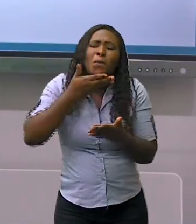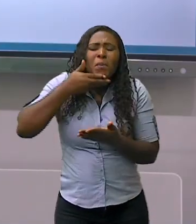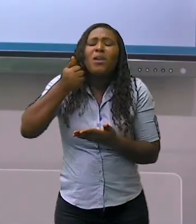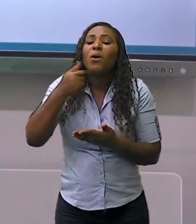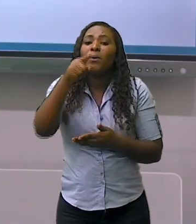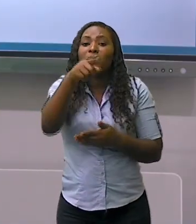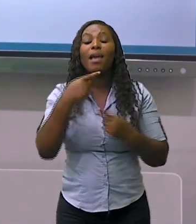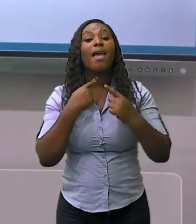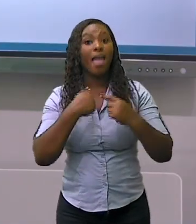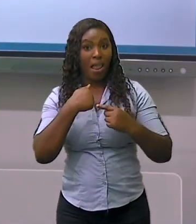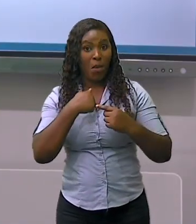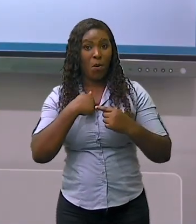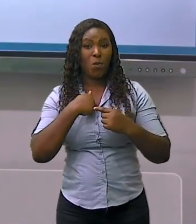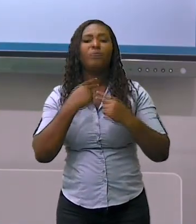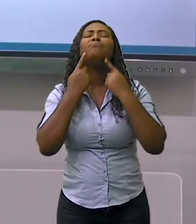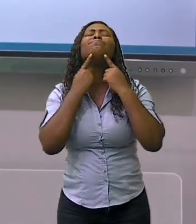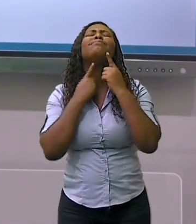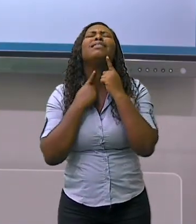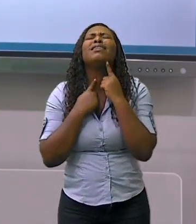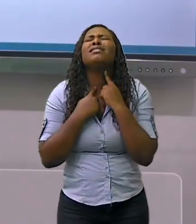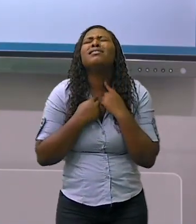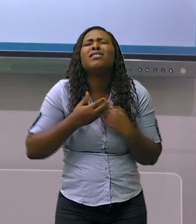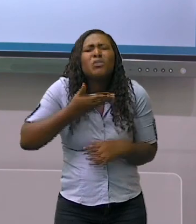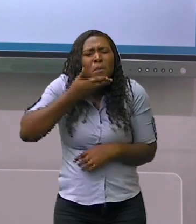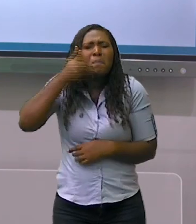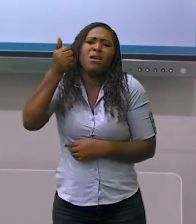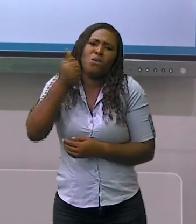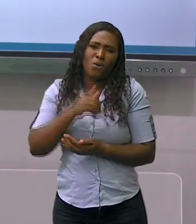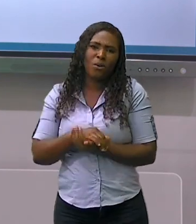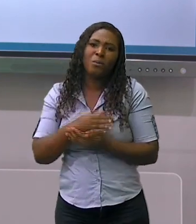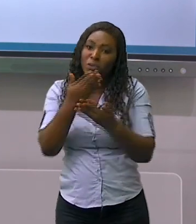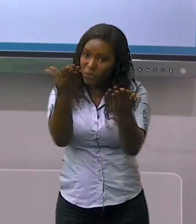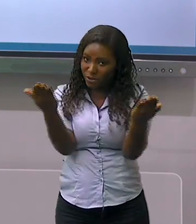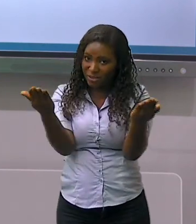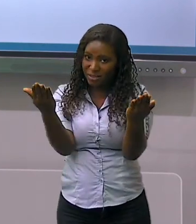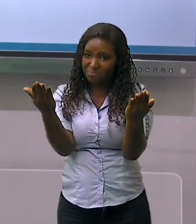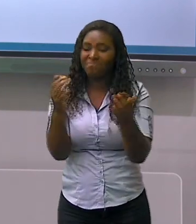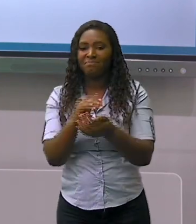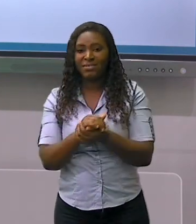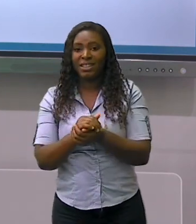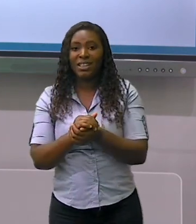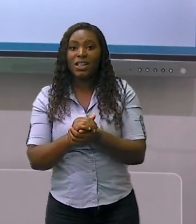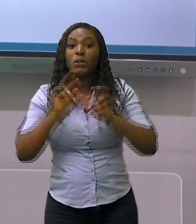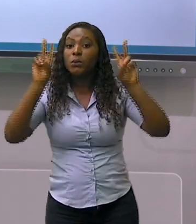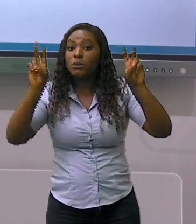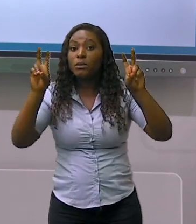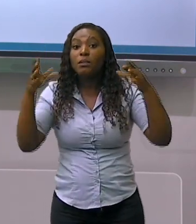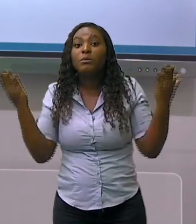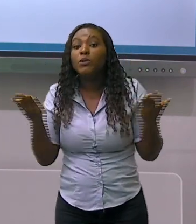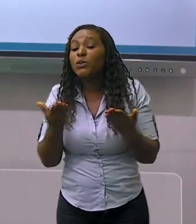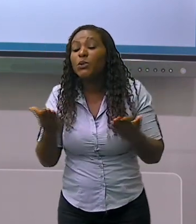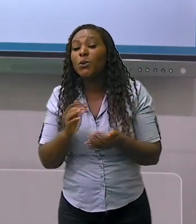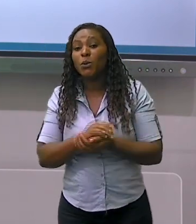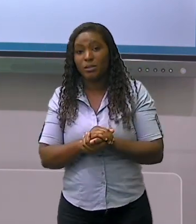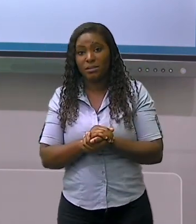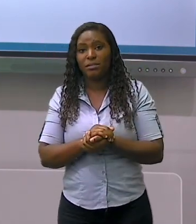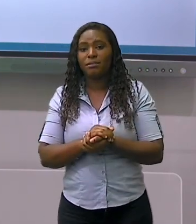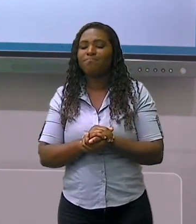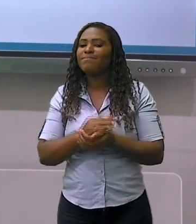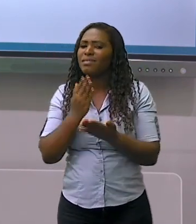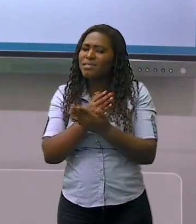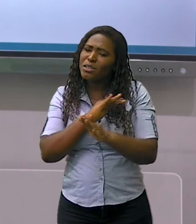que está acompanhando esta aula. Este foi o assunto de hoje. Eu espero que tenham compreendido sobre os povos